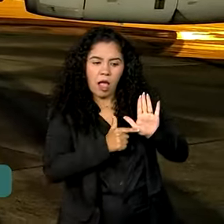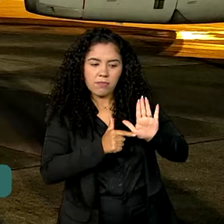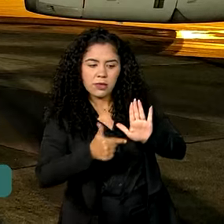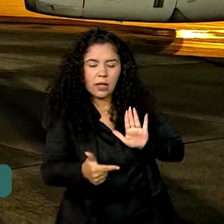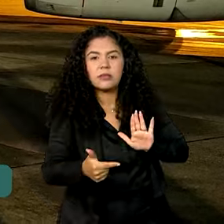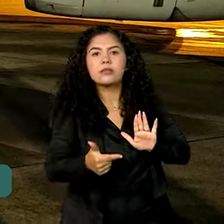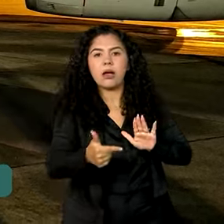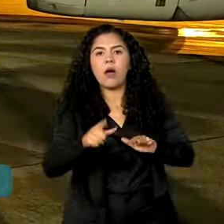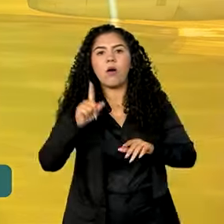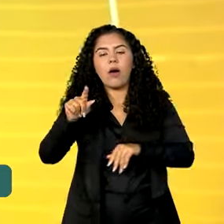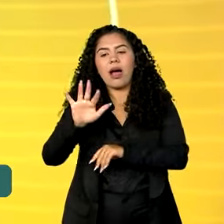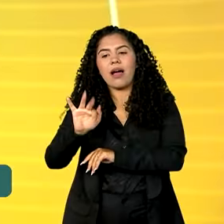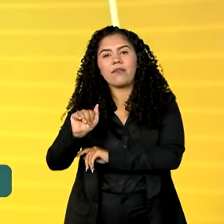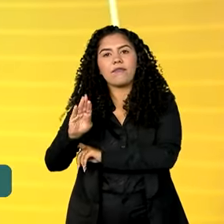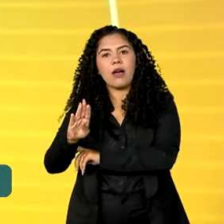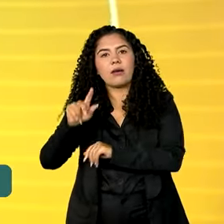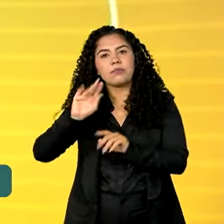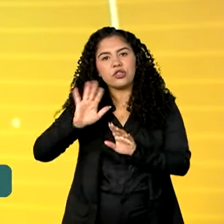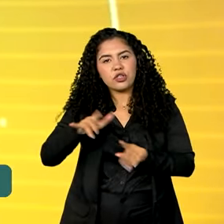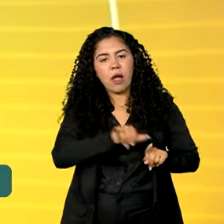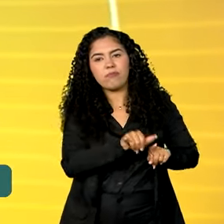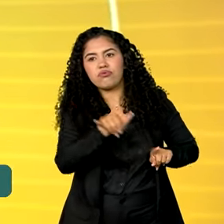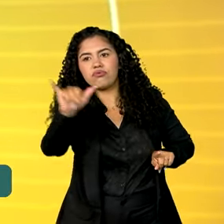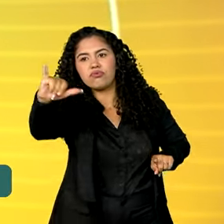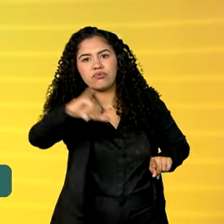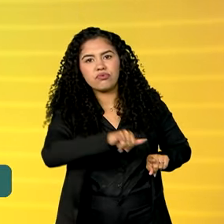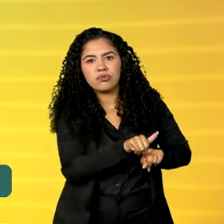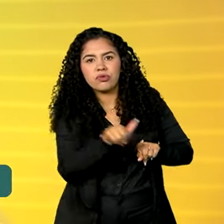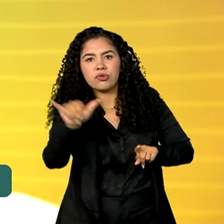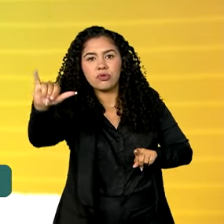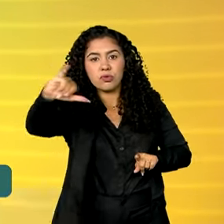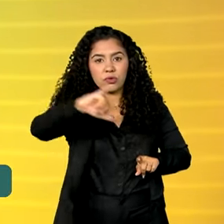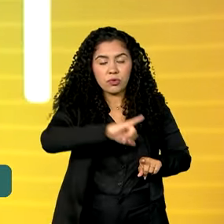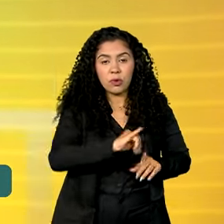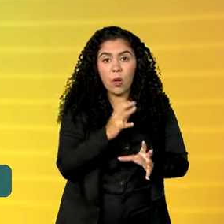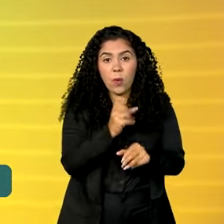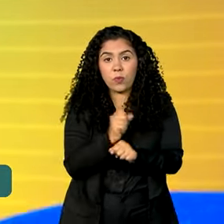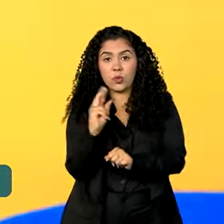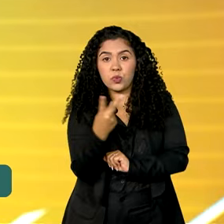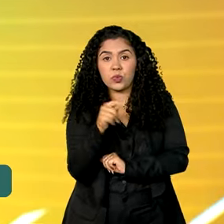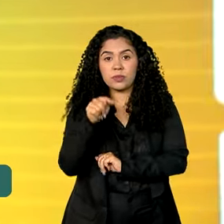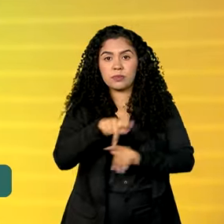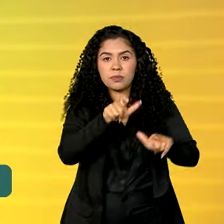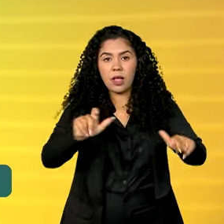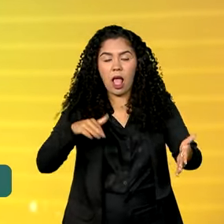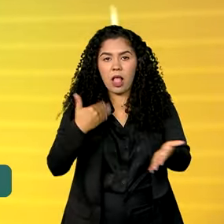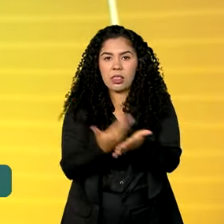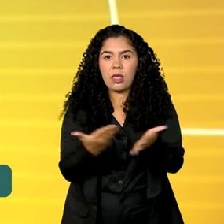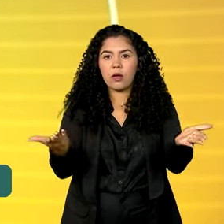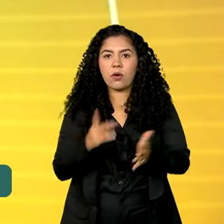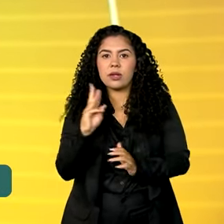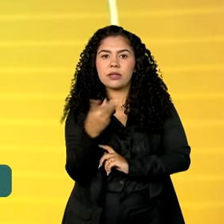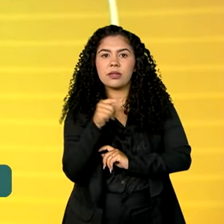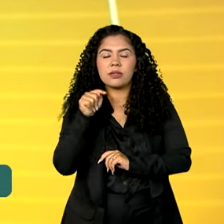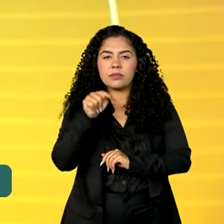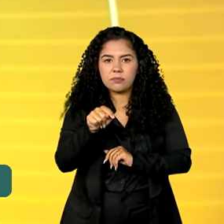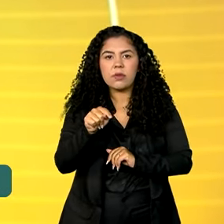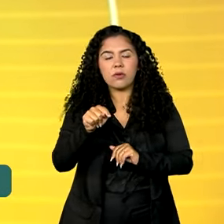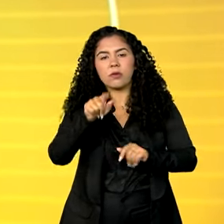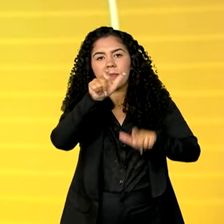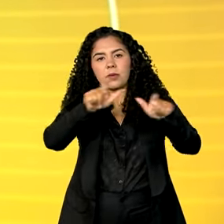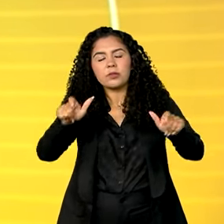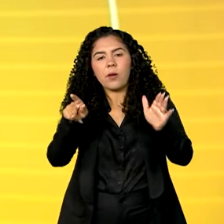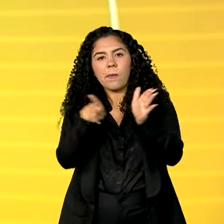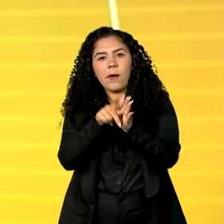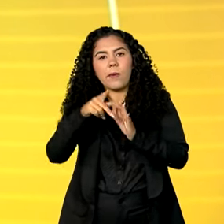trouxe do Líbano mais de 2.070 pessoas. Até agora, mais de 3.000 brasileiros já pediram repatriação ao